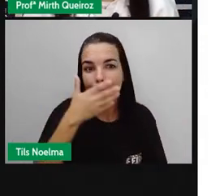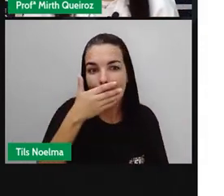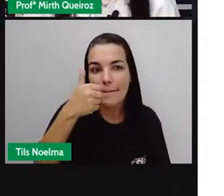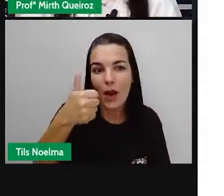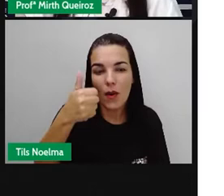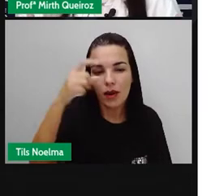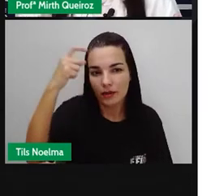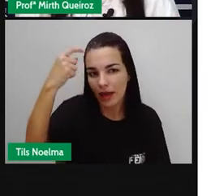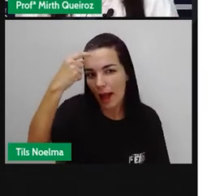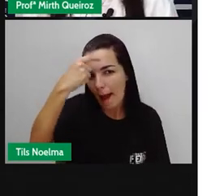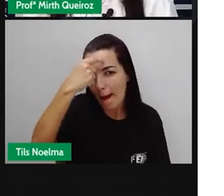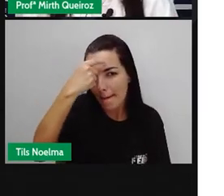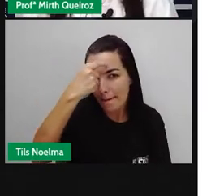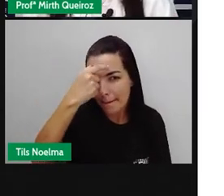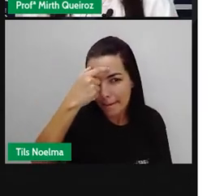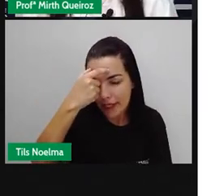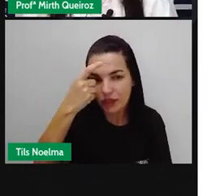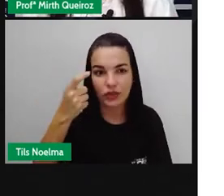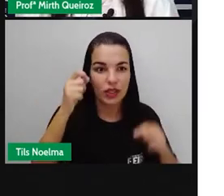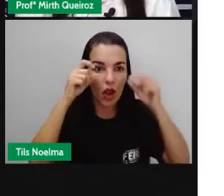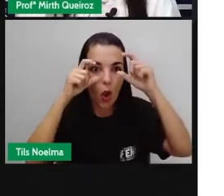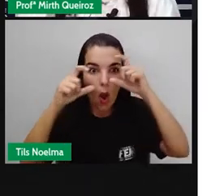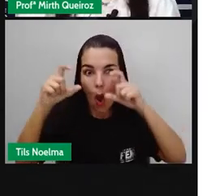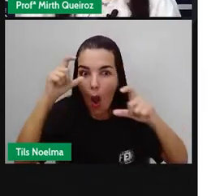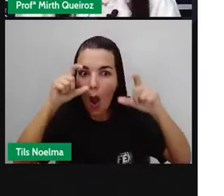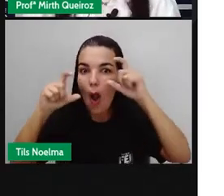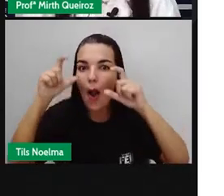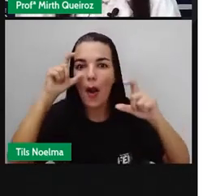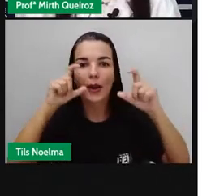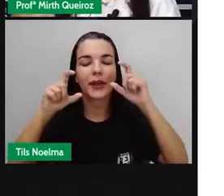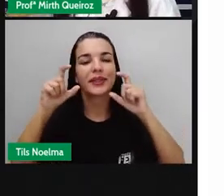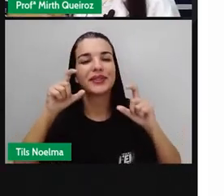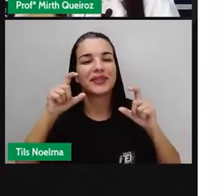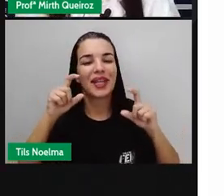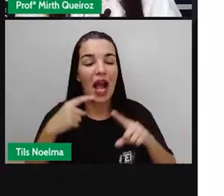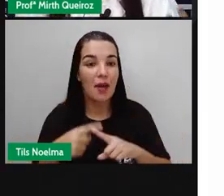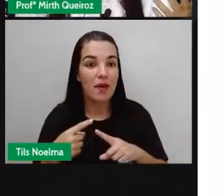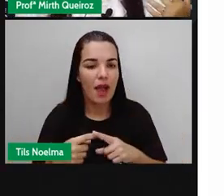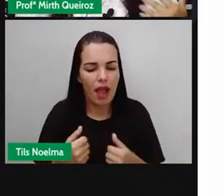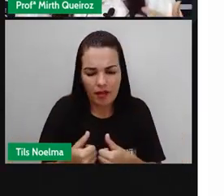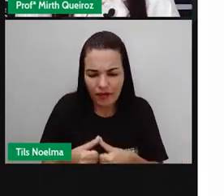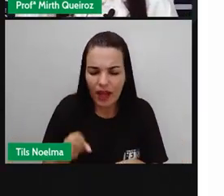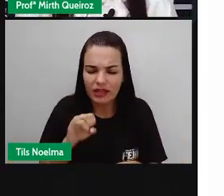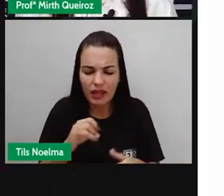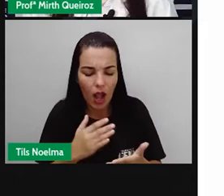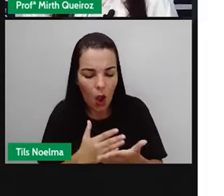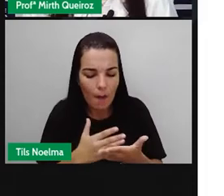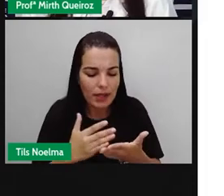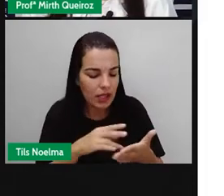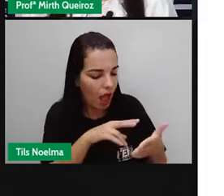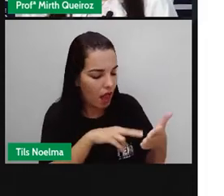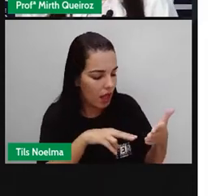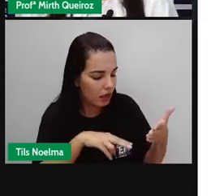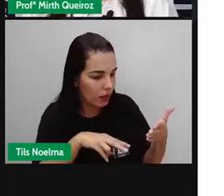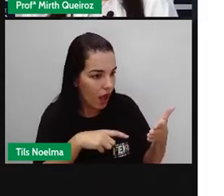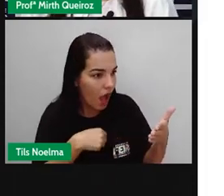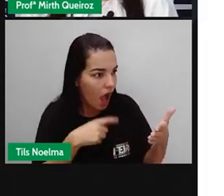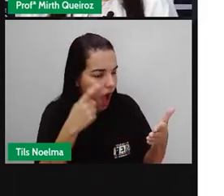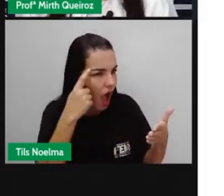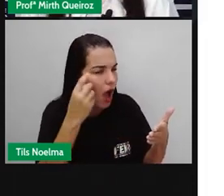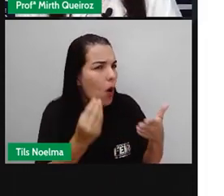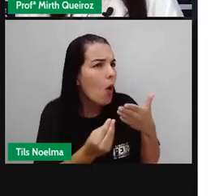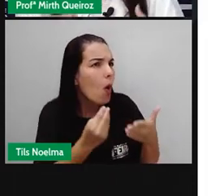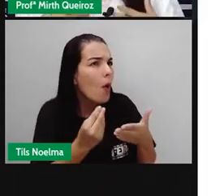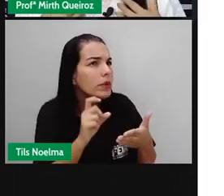ideias dos livros. Até porque quando a gente começa a ler uma história, a gente já fica imaginando como é que vai ser o final dessa